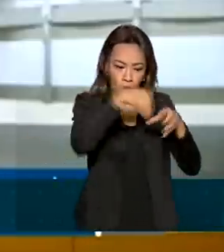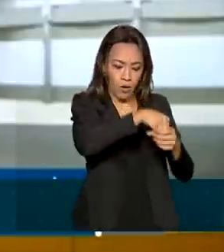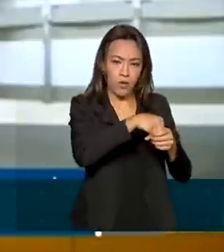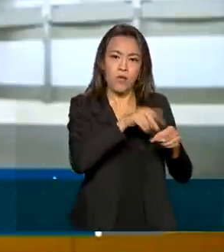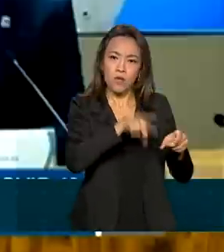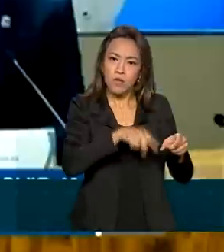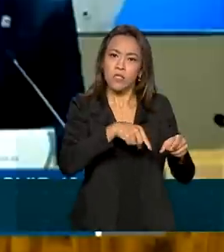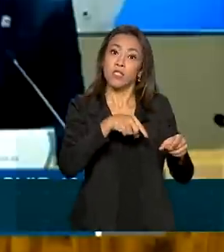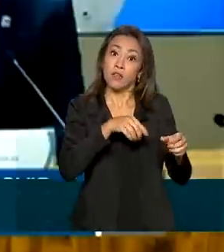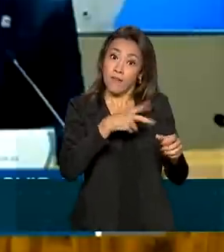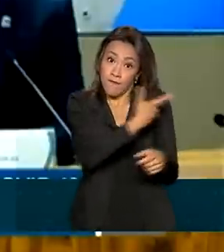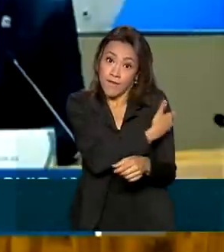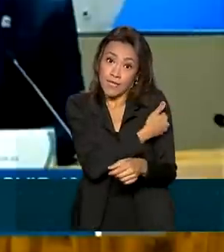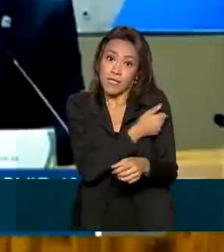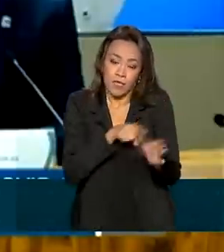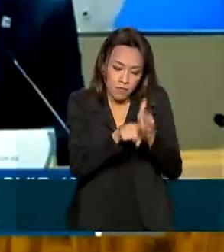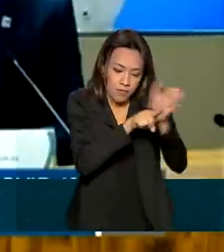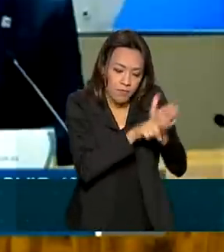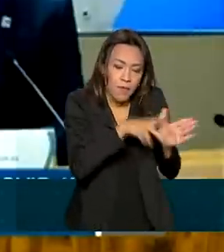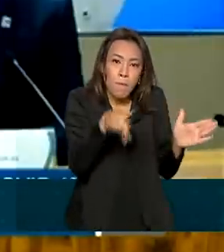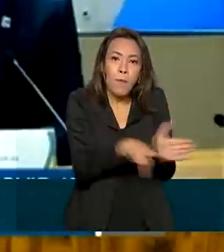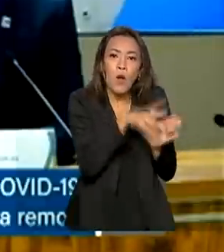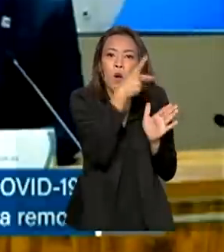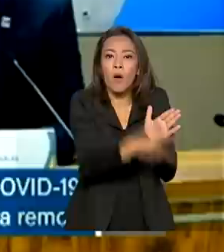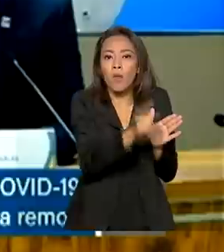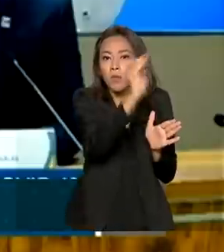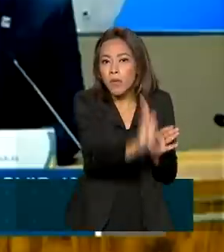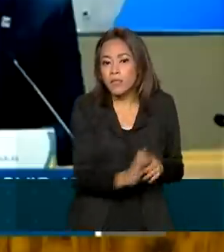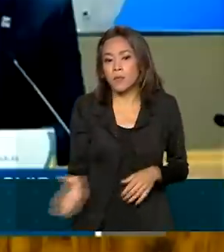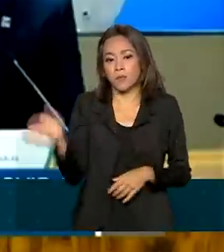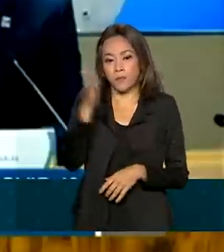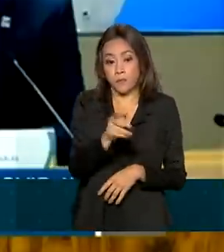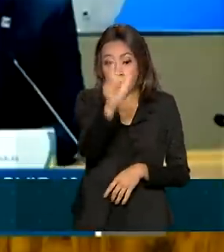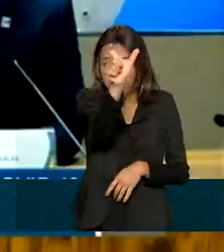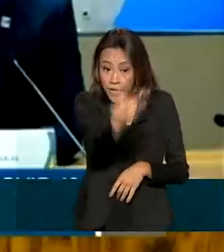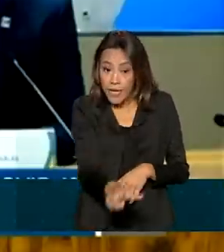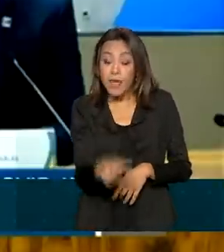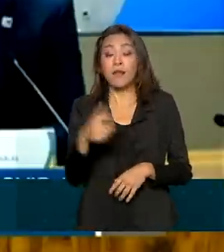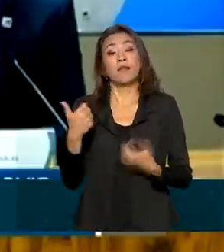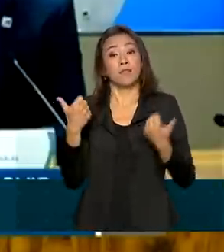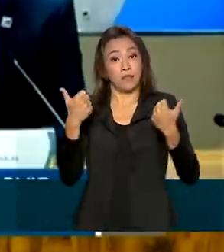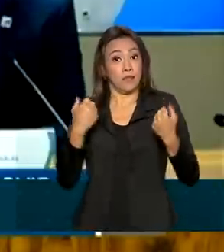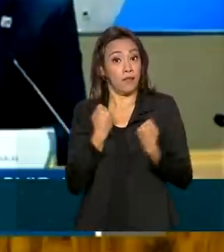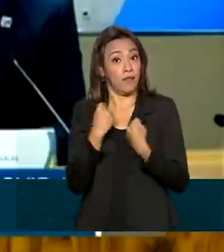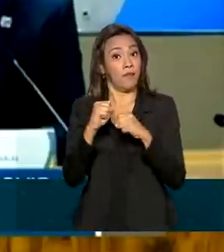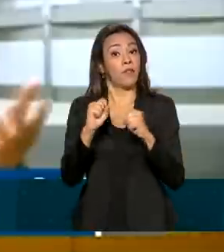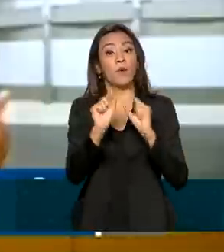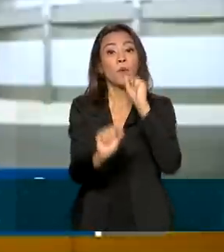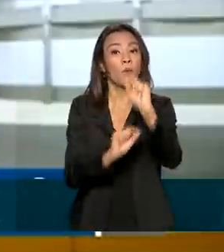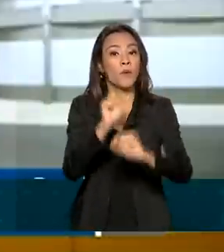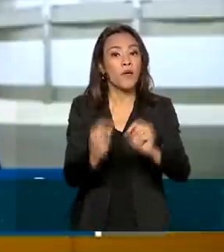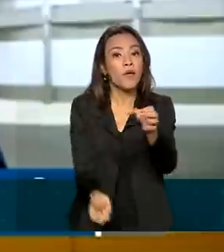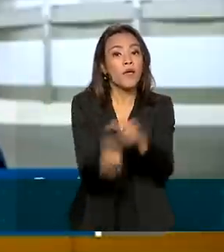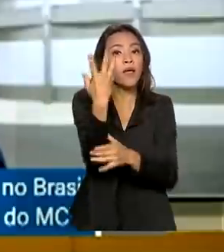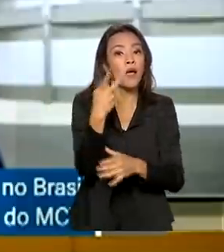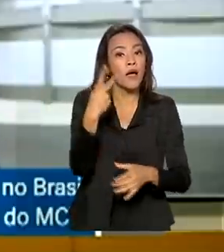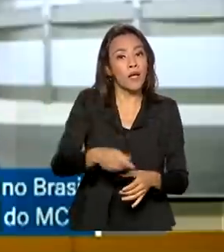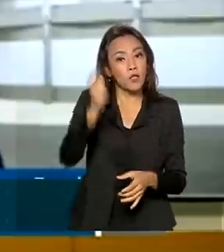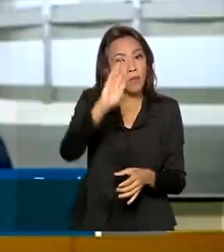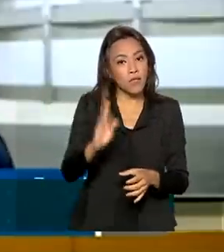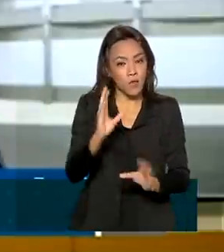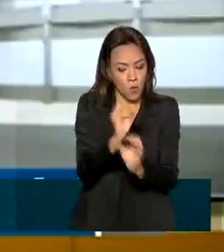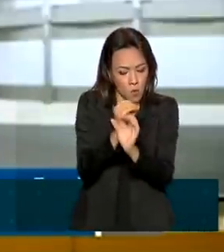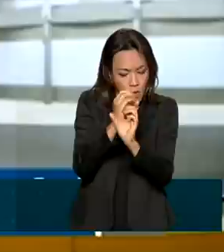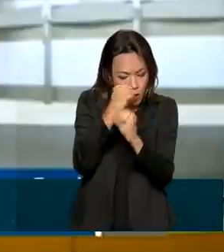vacinas nacionais. O ministro Marcos Pontes defendeu ainda a necessidade de implantar no país um laboratório de